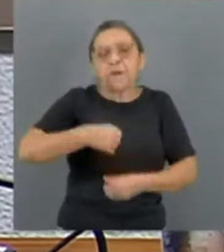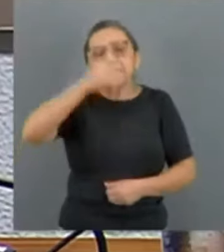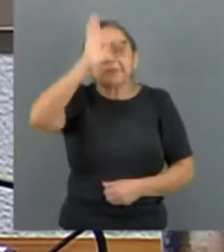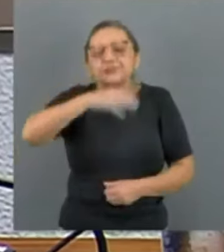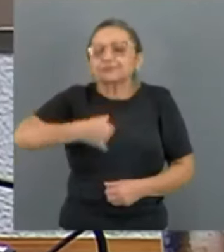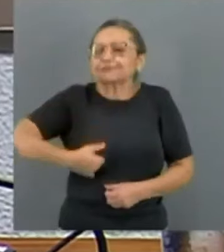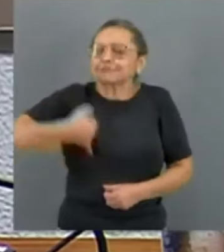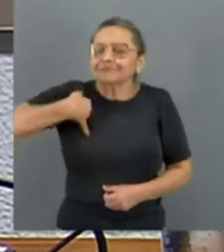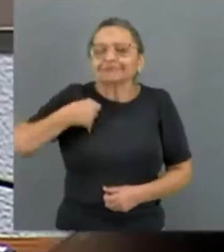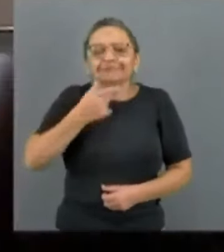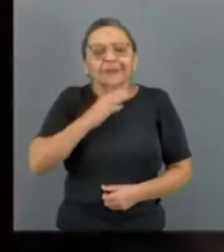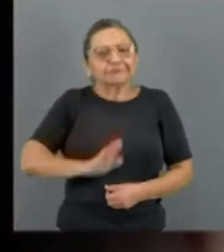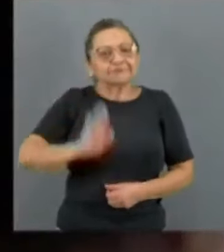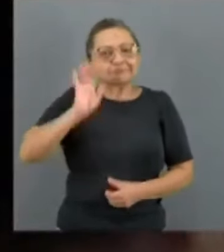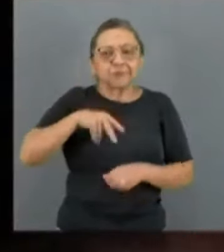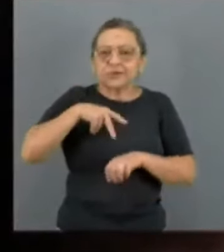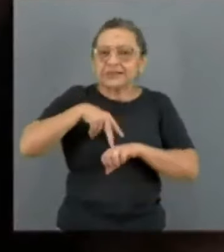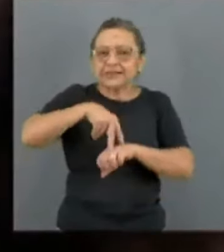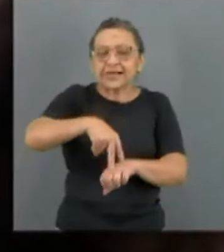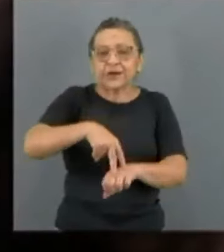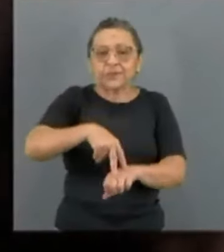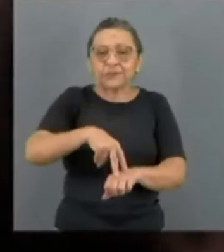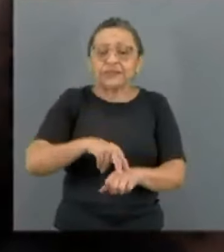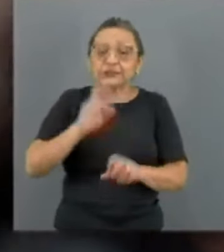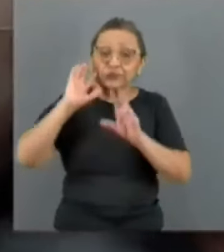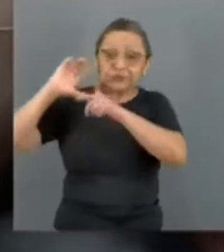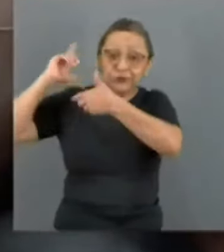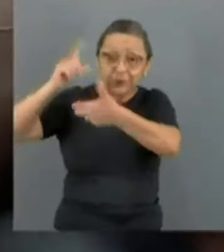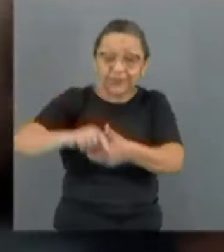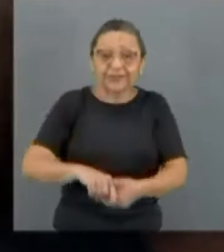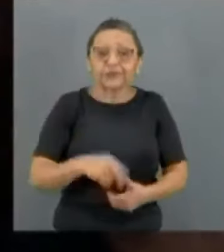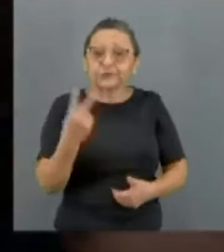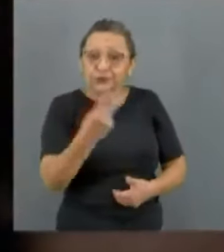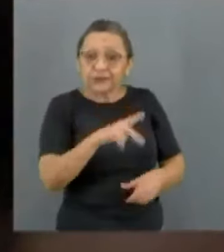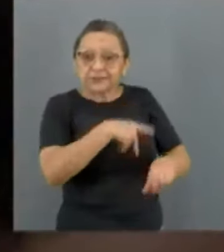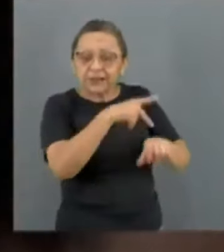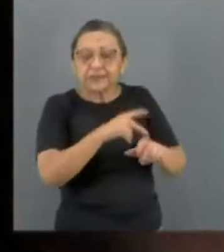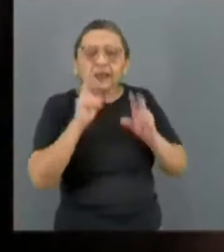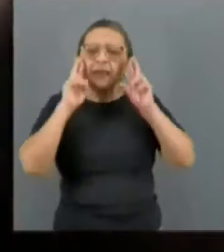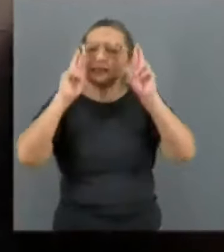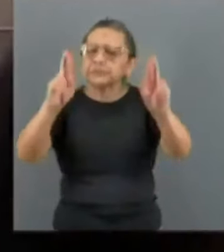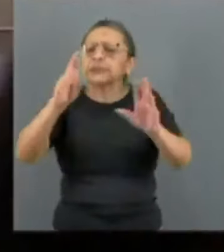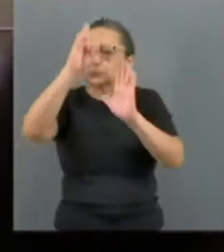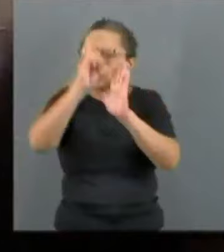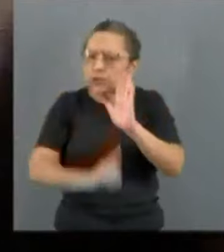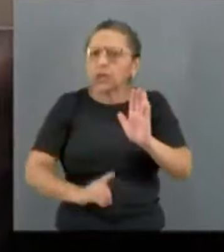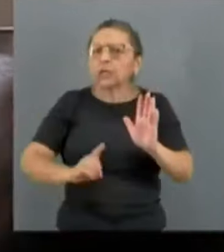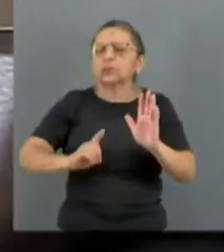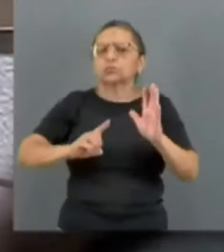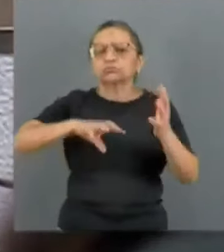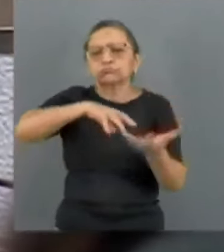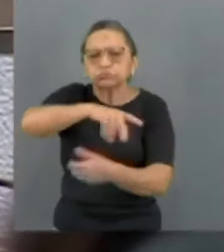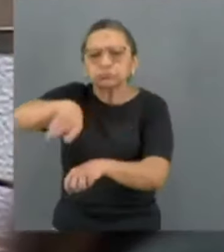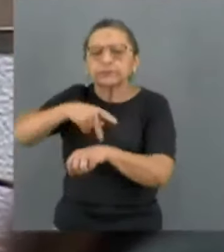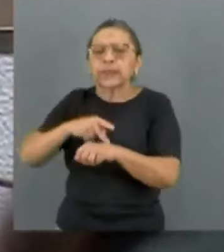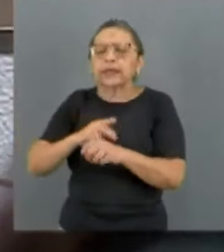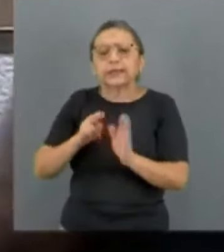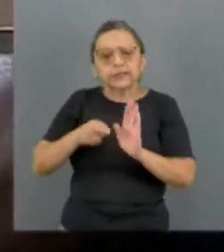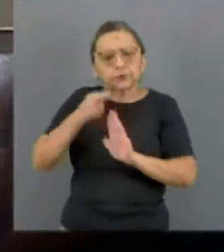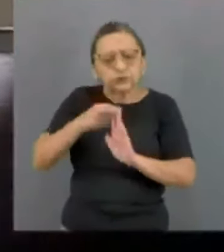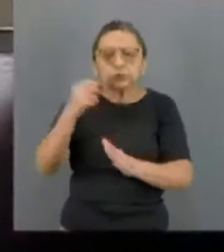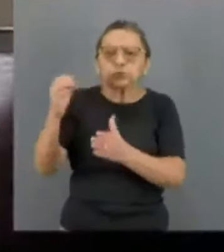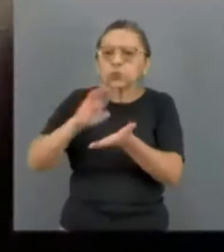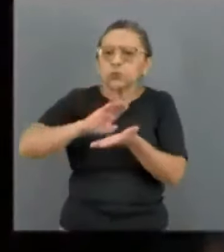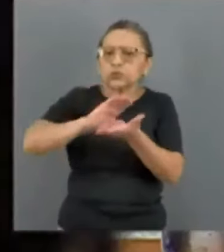posição histórica sobre o conflito israelo-palestino, que respeita o direito internacional, as resoluções do Conselho de Segurança e da